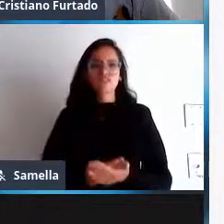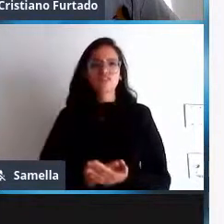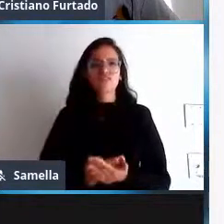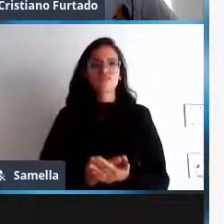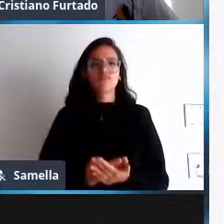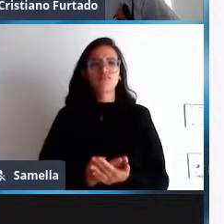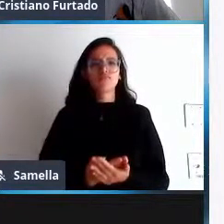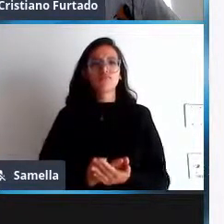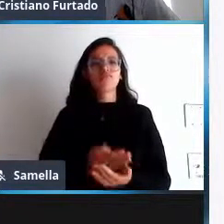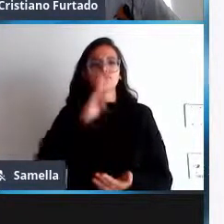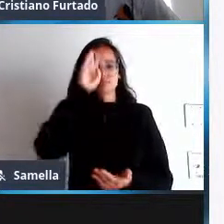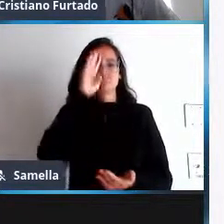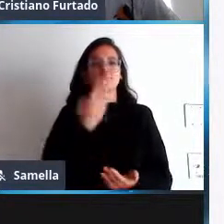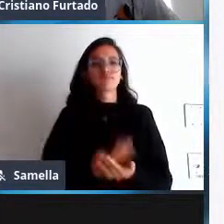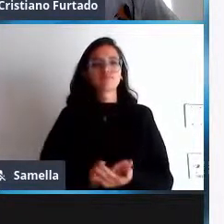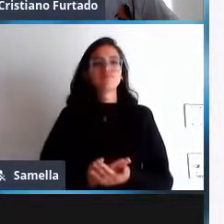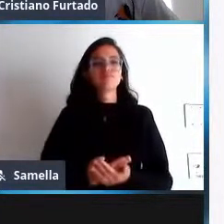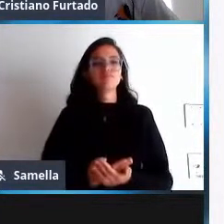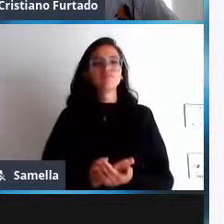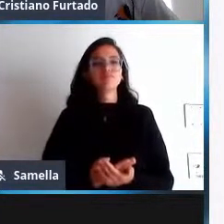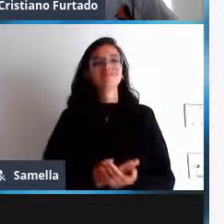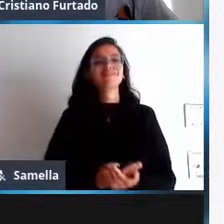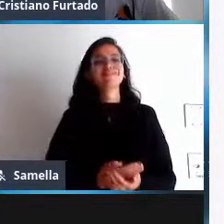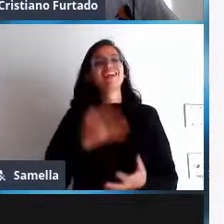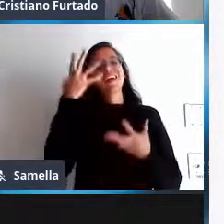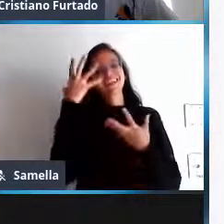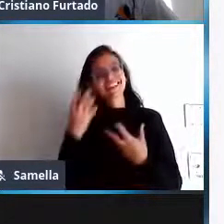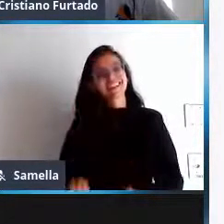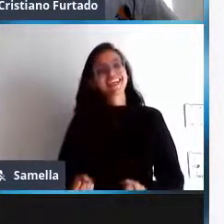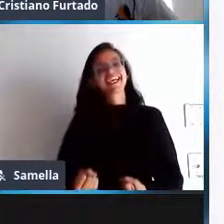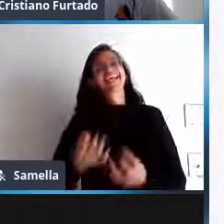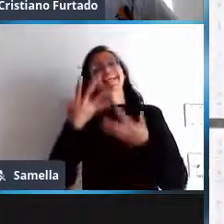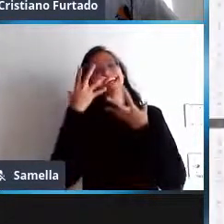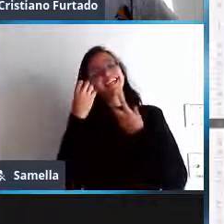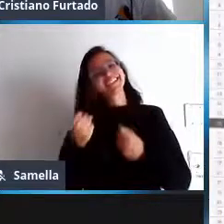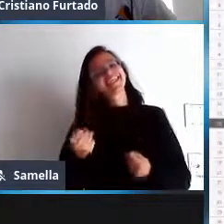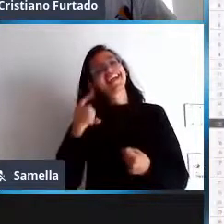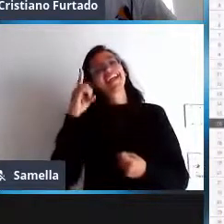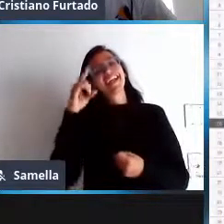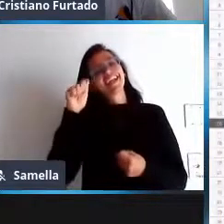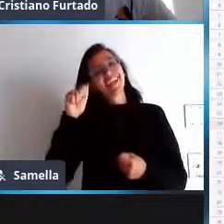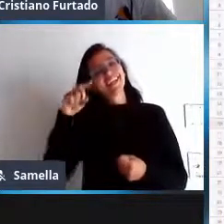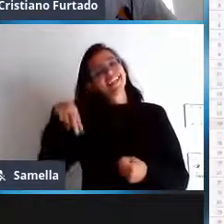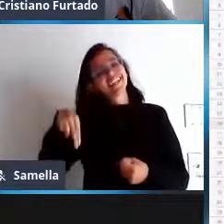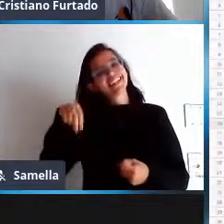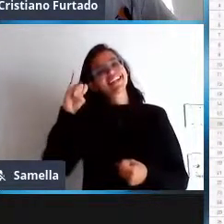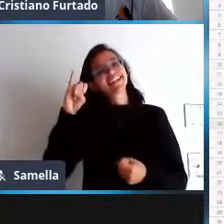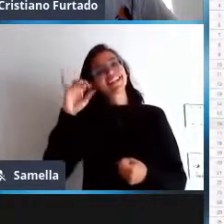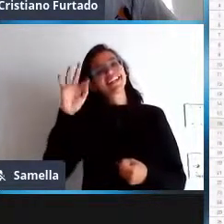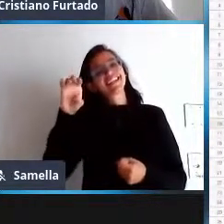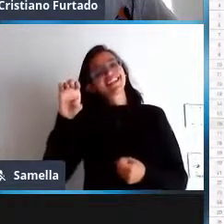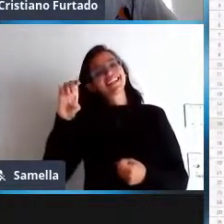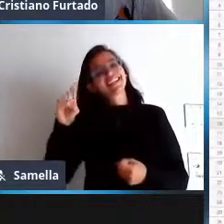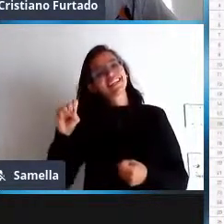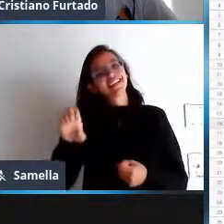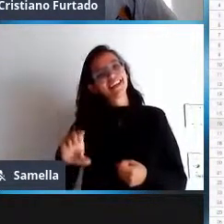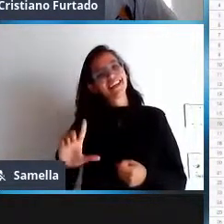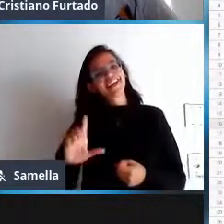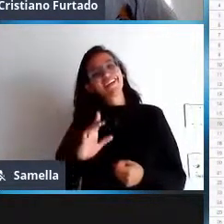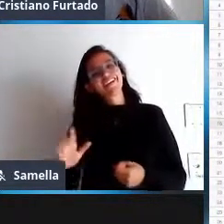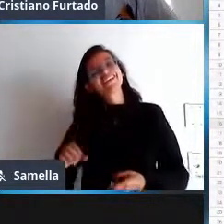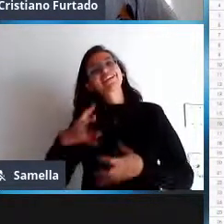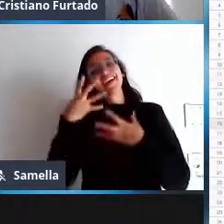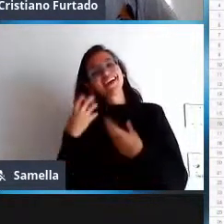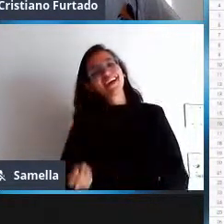Daniel Maciel aceita de bom grado Bobed Bobed fiquei feliz por você Bobed te adoro meu velho